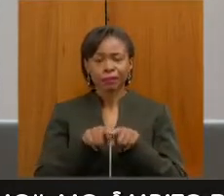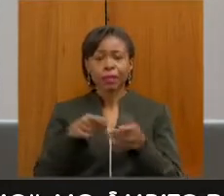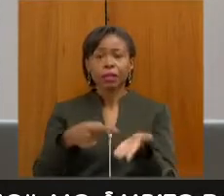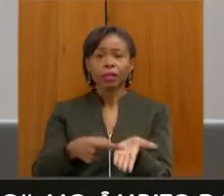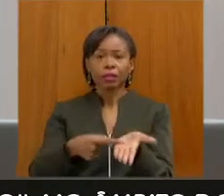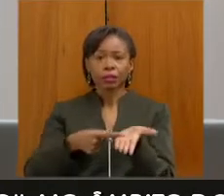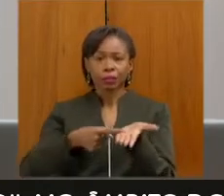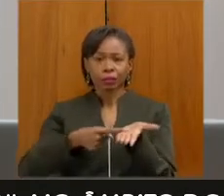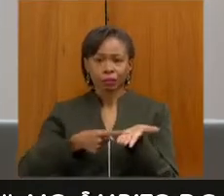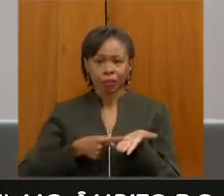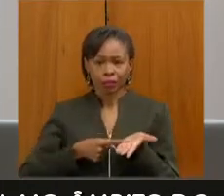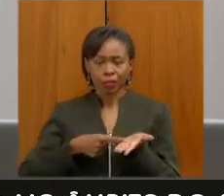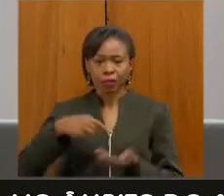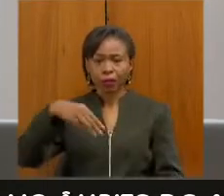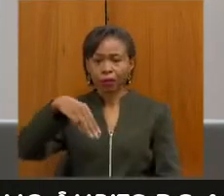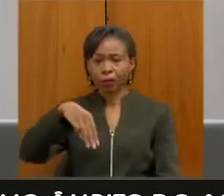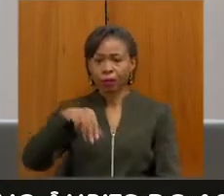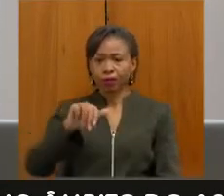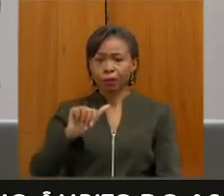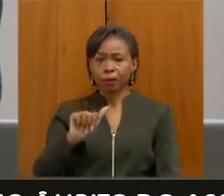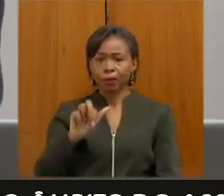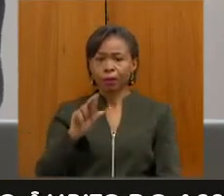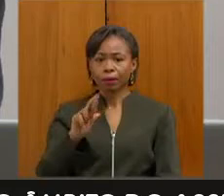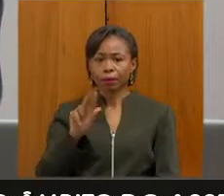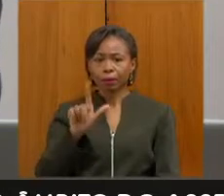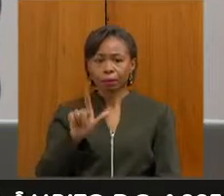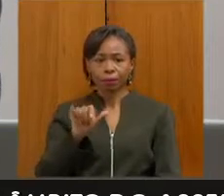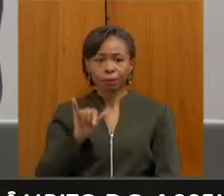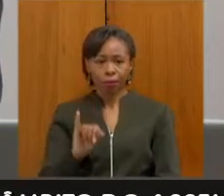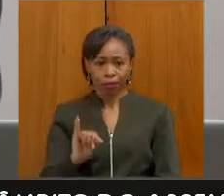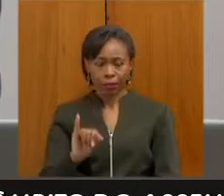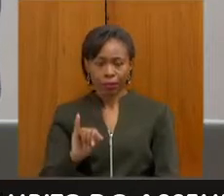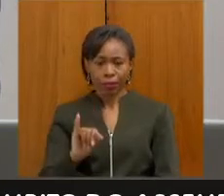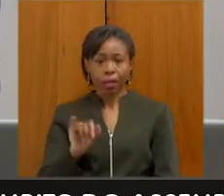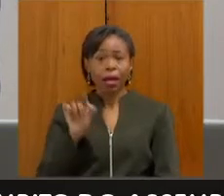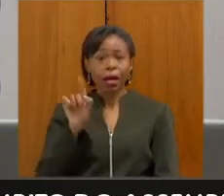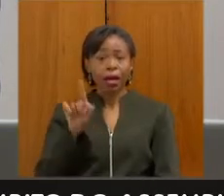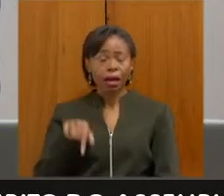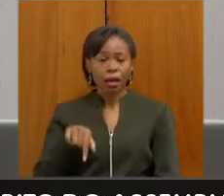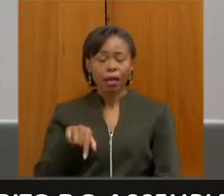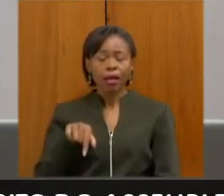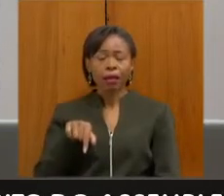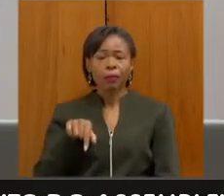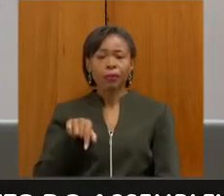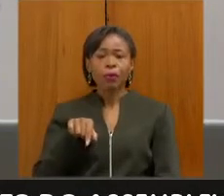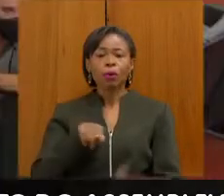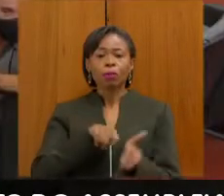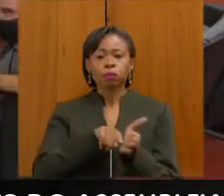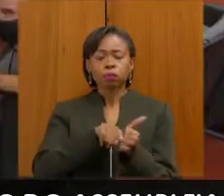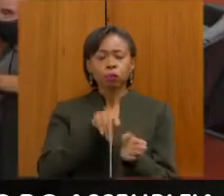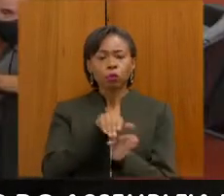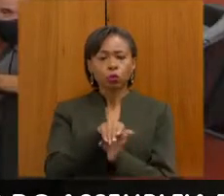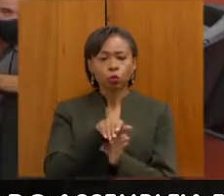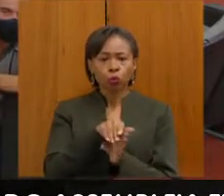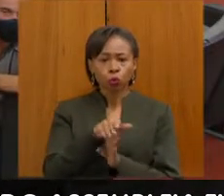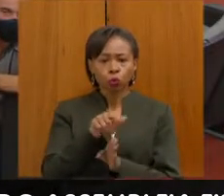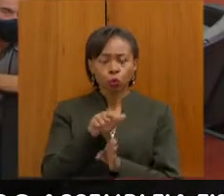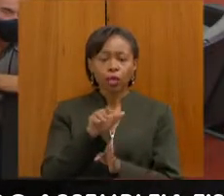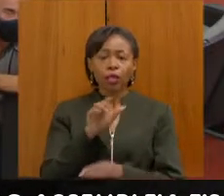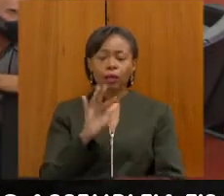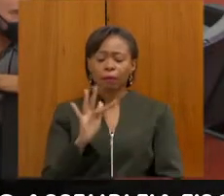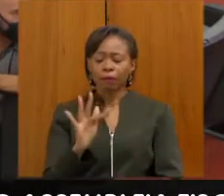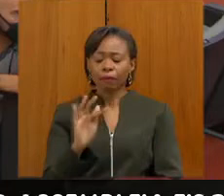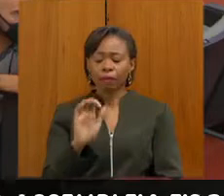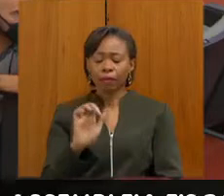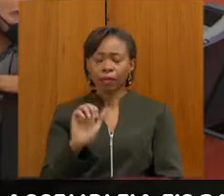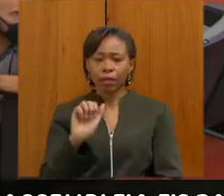a Marli Helena Duarte Silva, que é consultora técnica da FEAPAIs, que é a Federação das